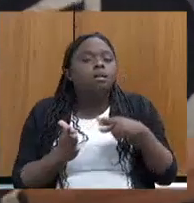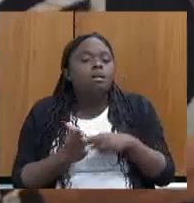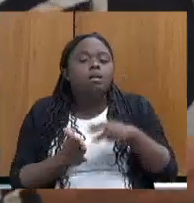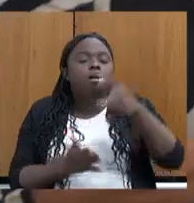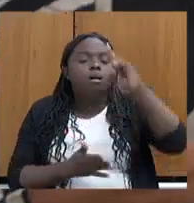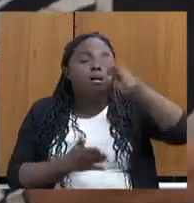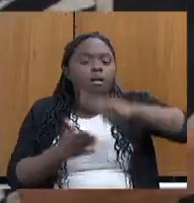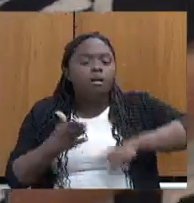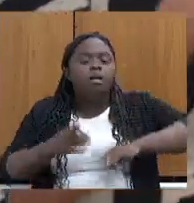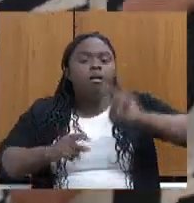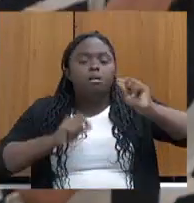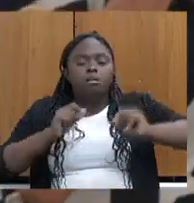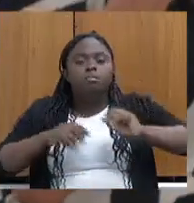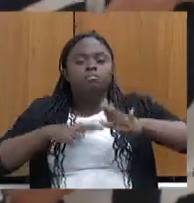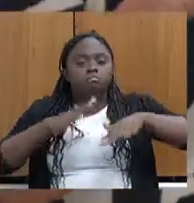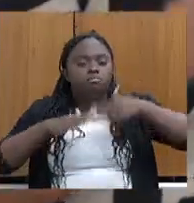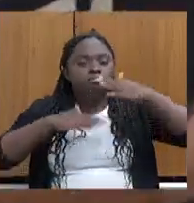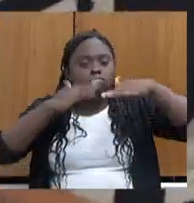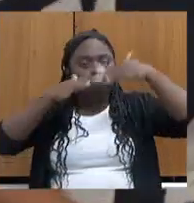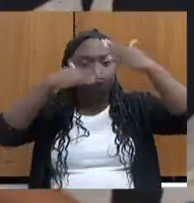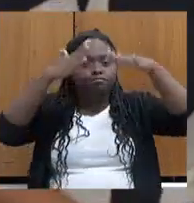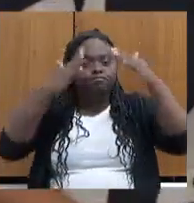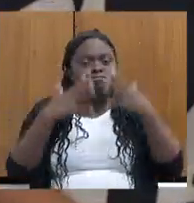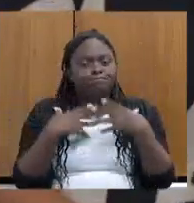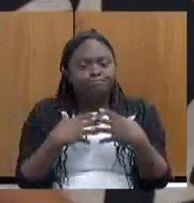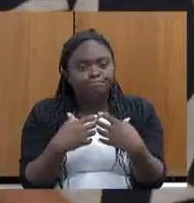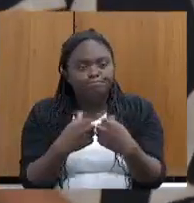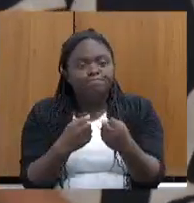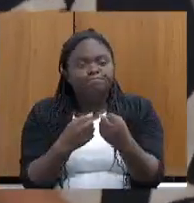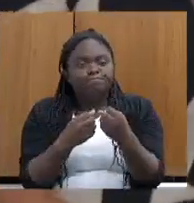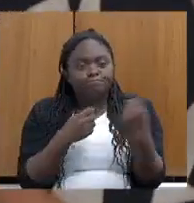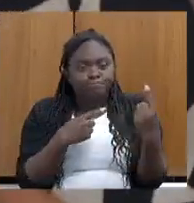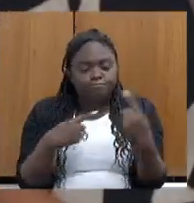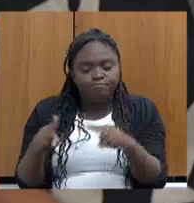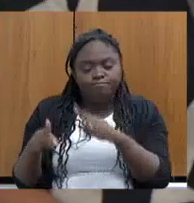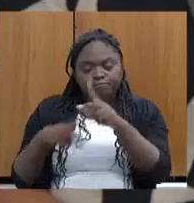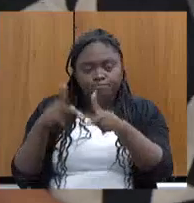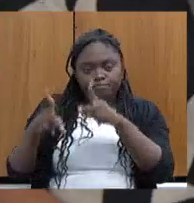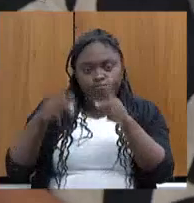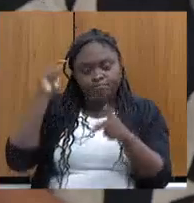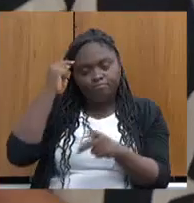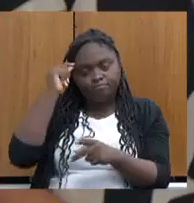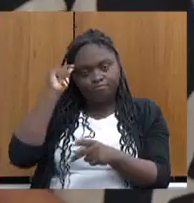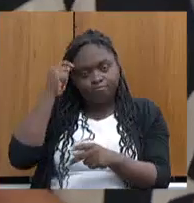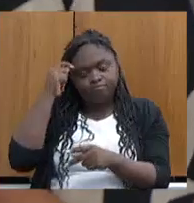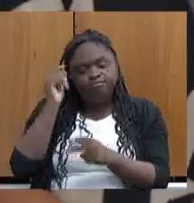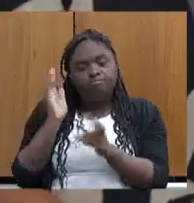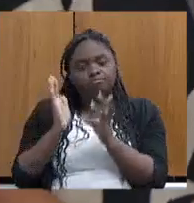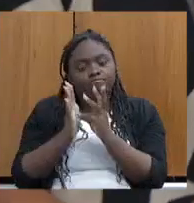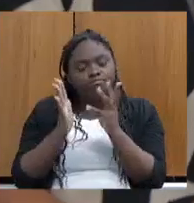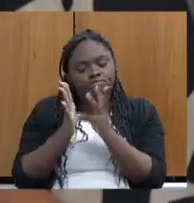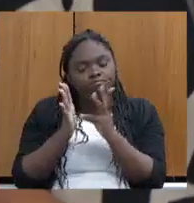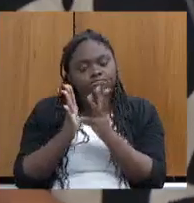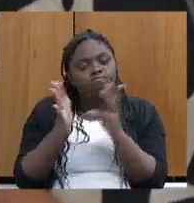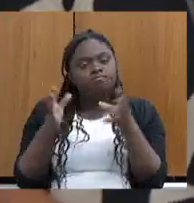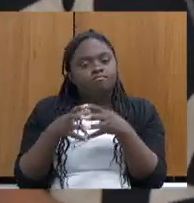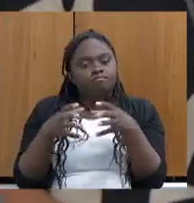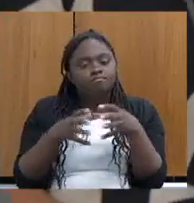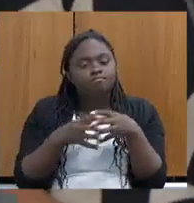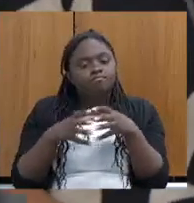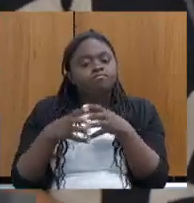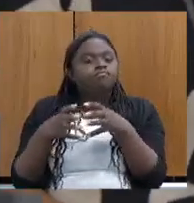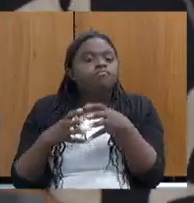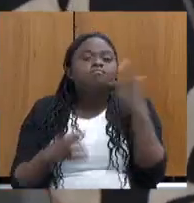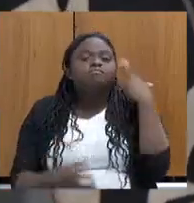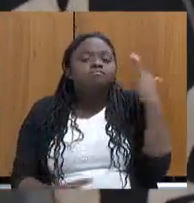ações afirmativas, enfrentamento à discriminação racial contra a população negra, indígena, quilombola e comunidades tradicionais.